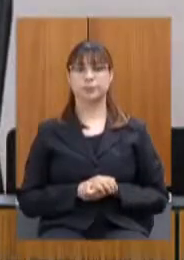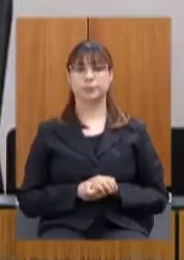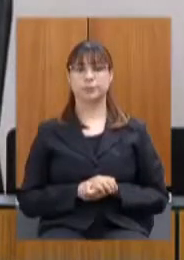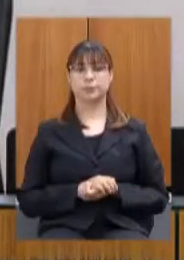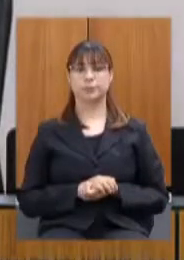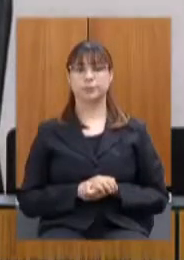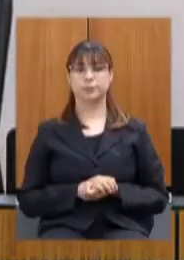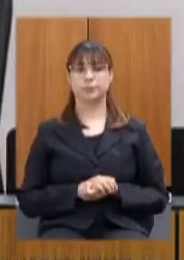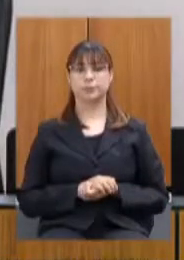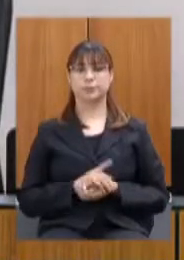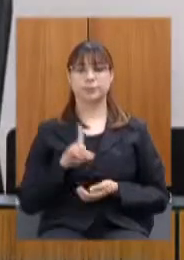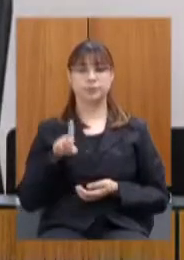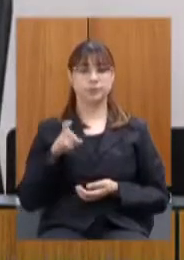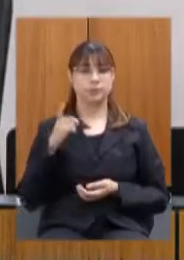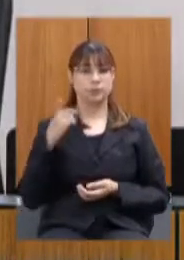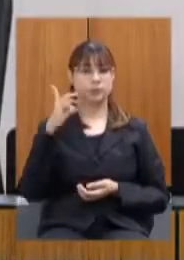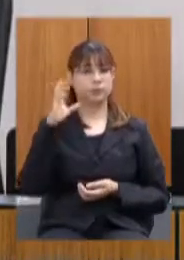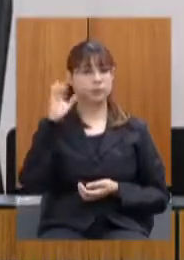microfone deputado André